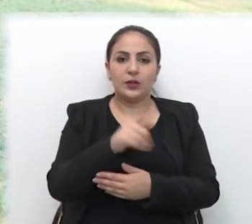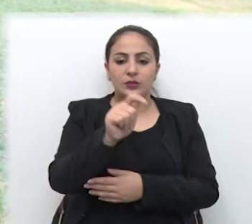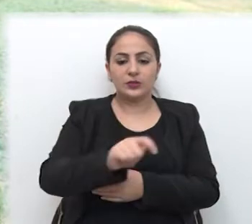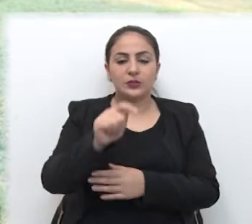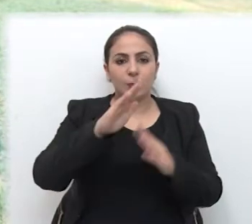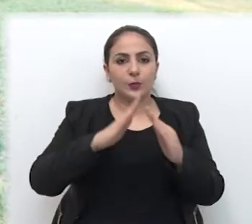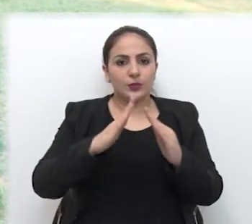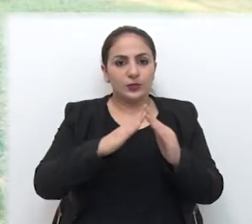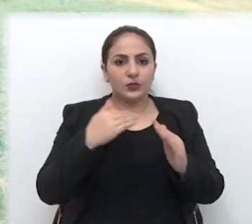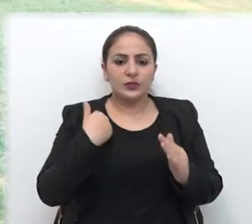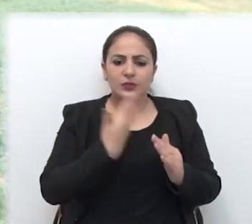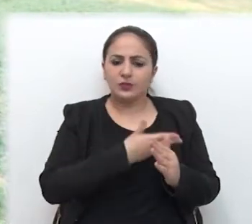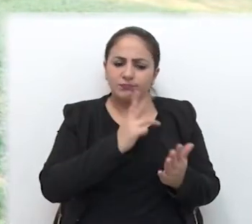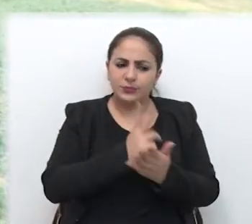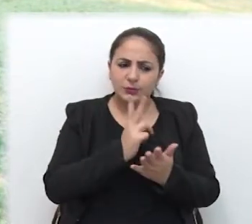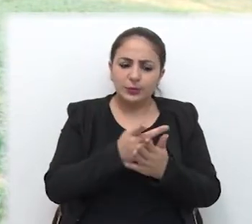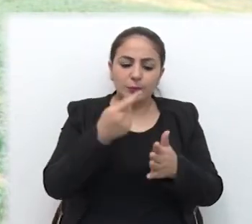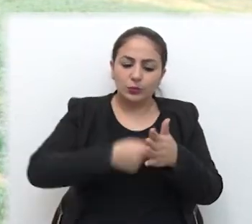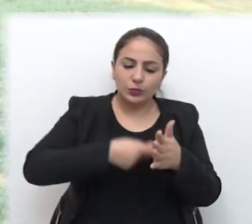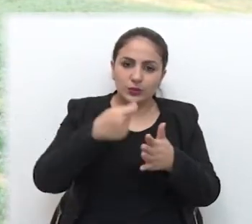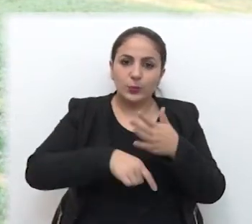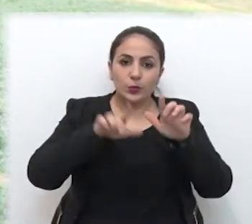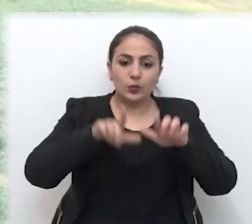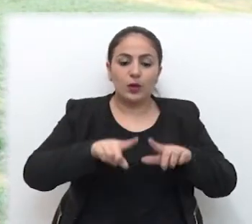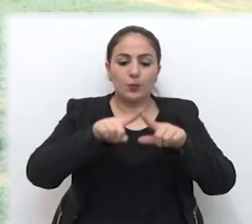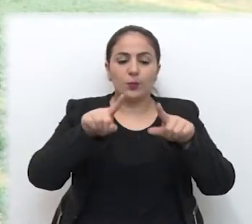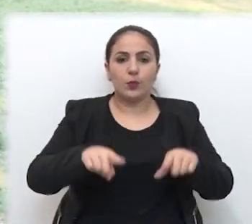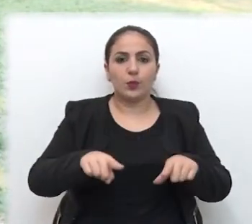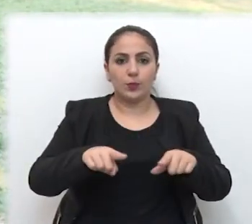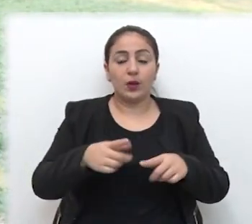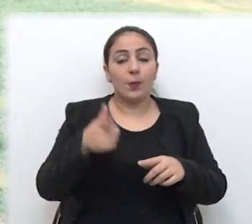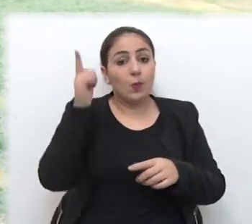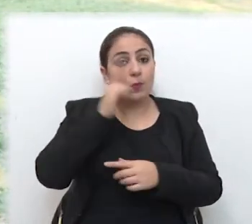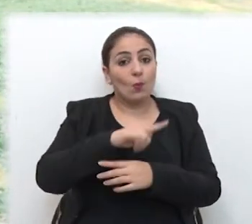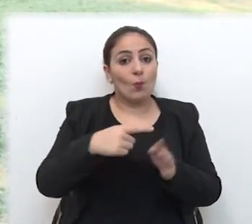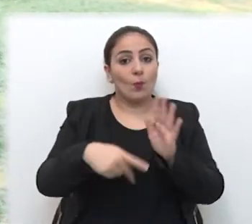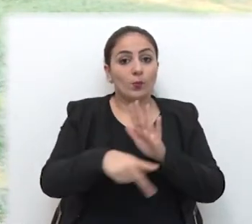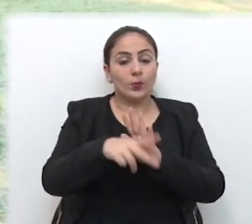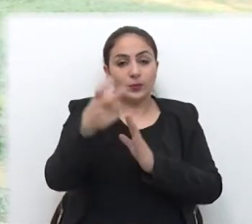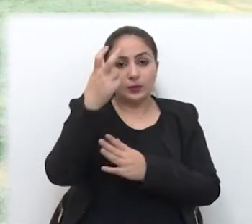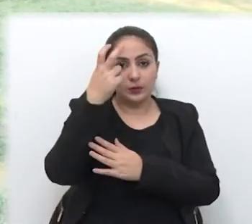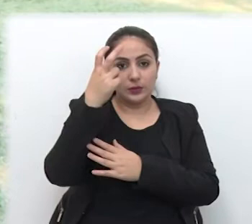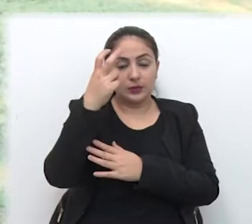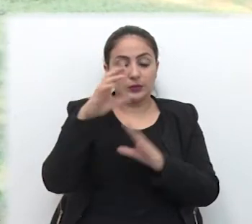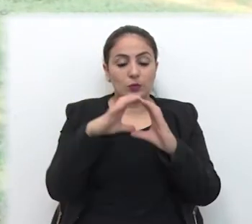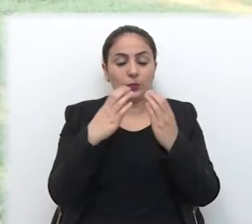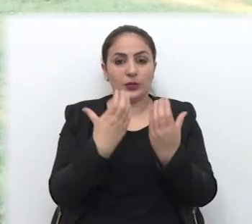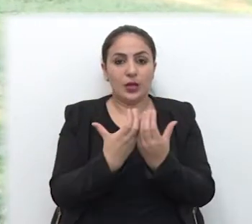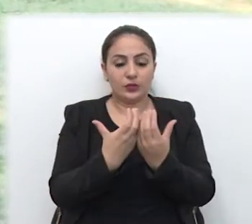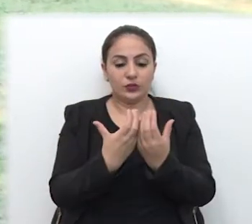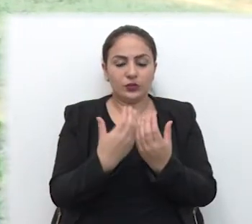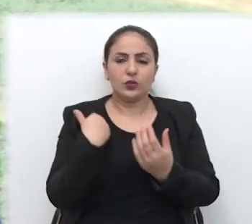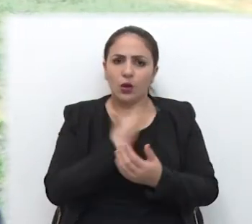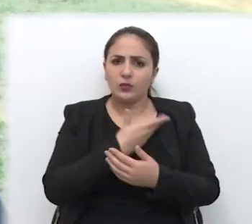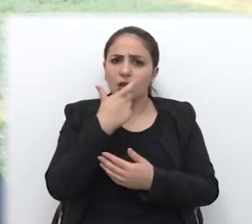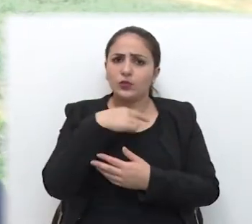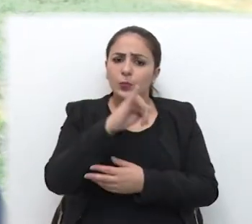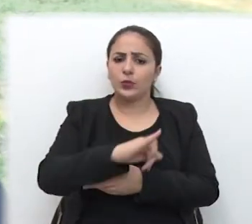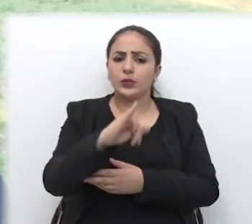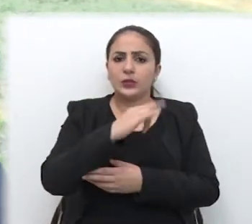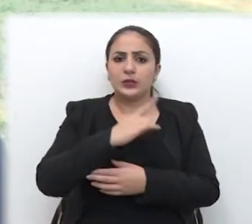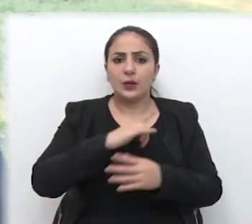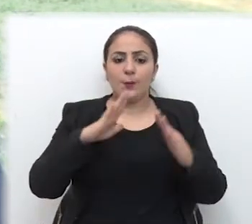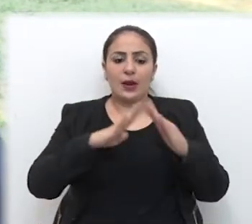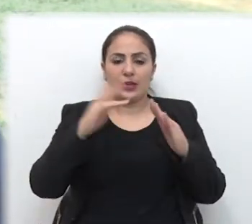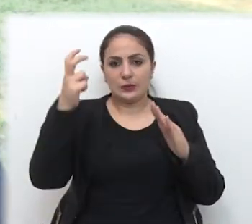lutou por esse espaço público aqui da Gare, foi uma conquista da comunidade. Então, a gente acha de extrema importância de que Passo Fundo tenha uma casa